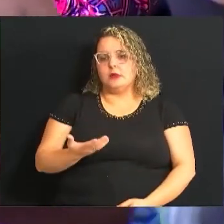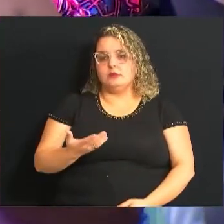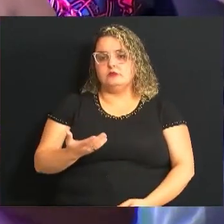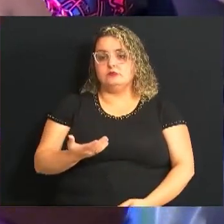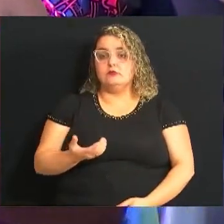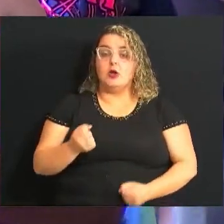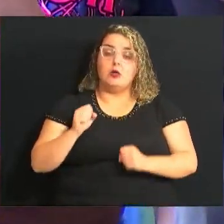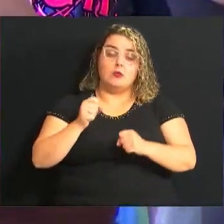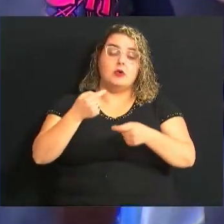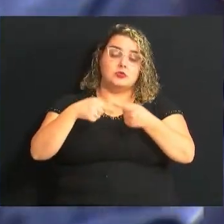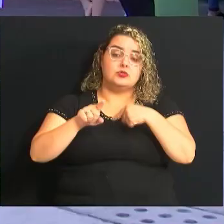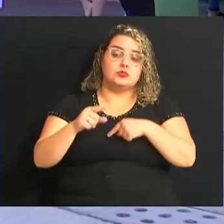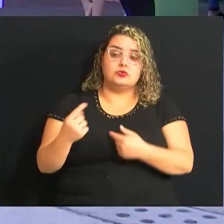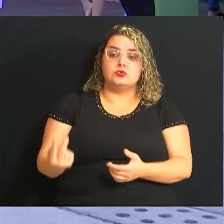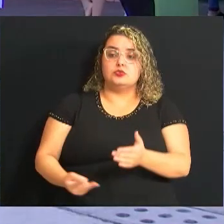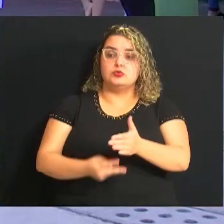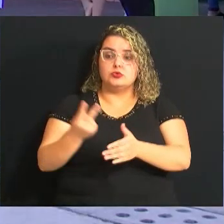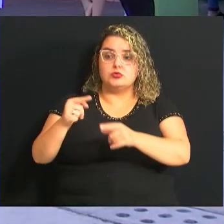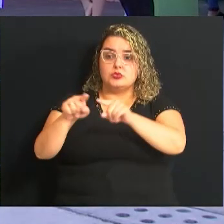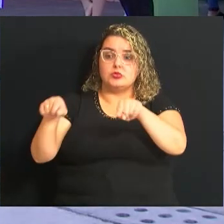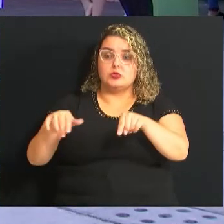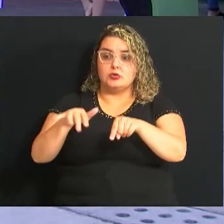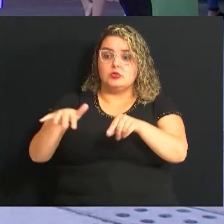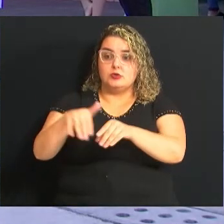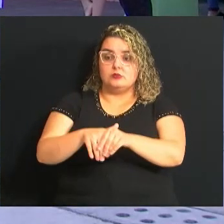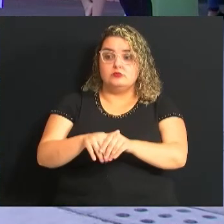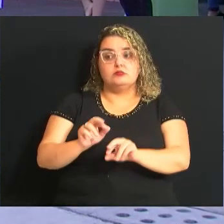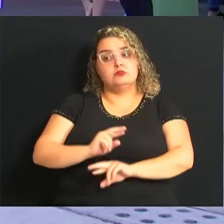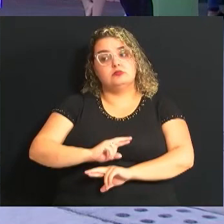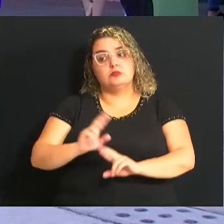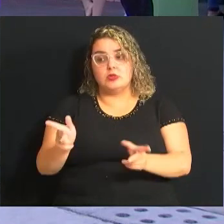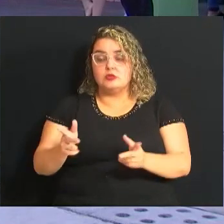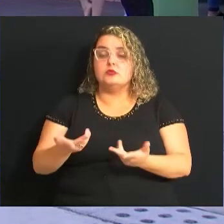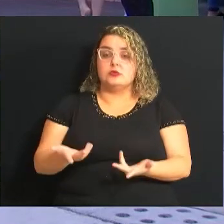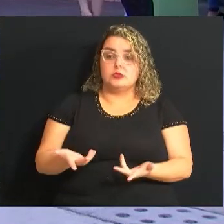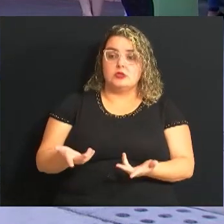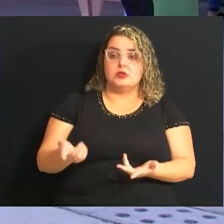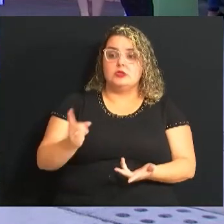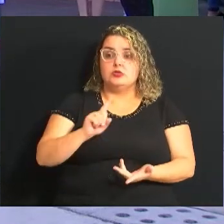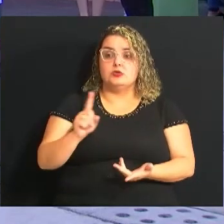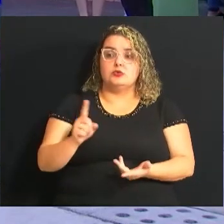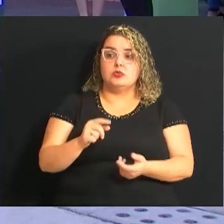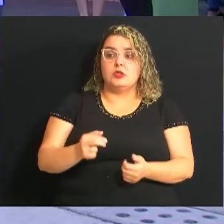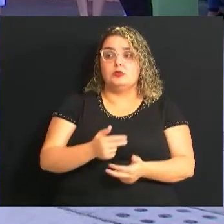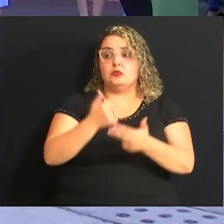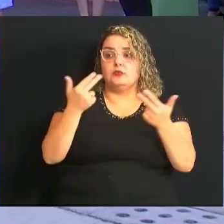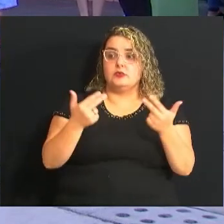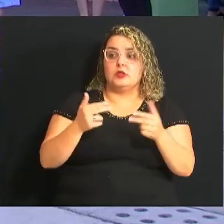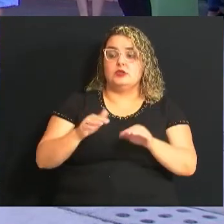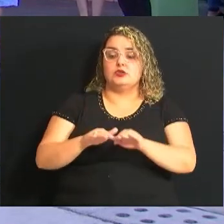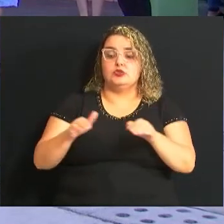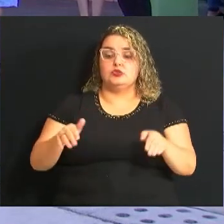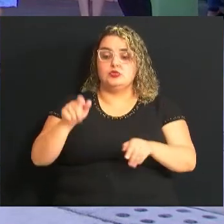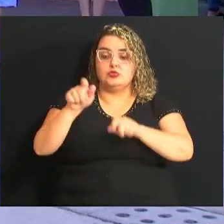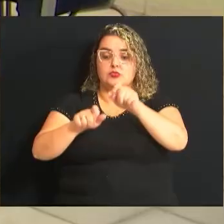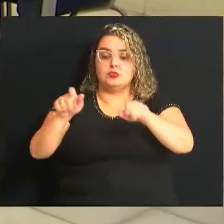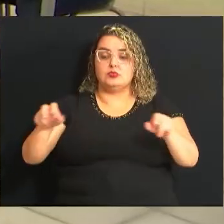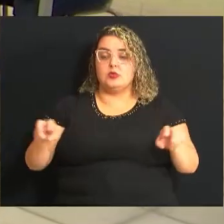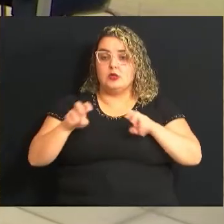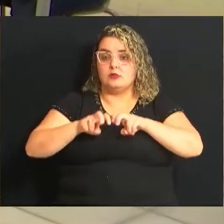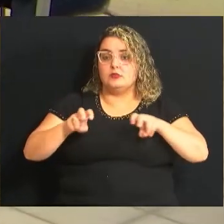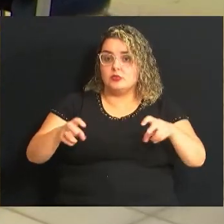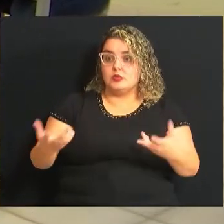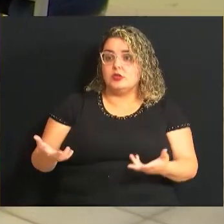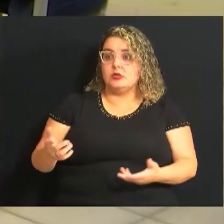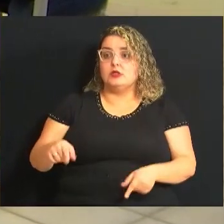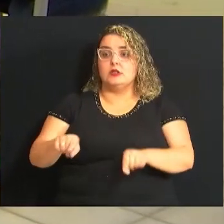mais rápida A questão tende a ser superada no segundo turno que ela deixa de ser uma novidade tanto para eleitores quanto para os mesários que